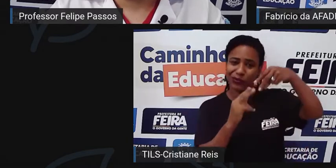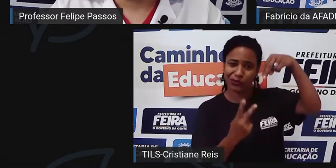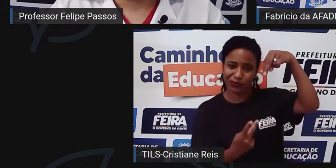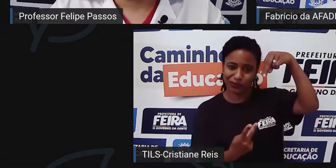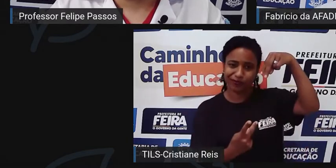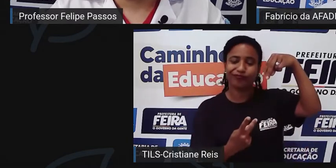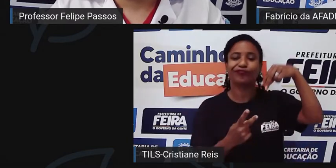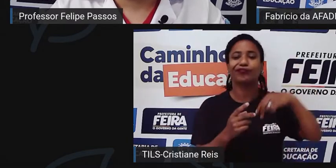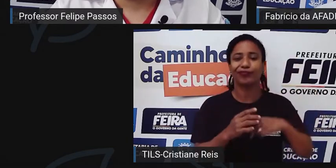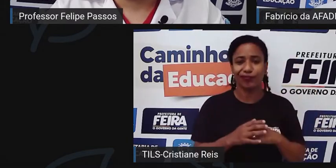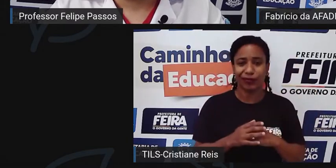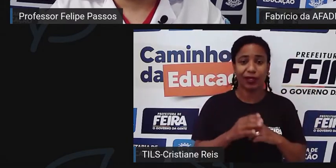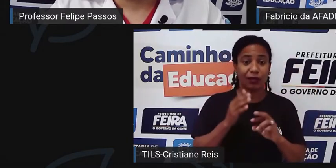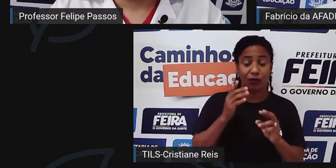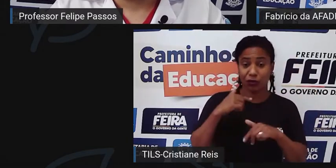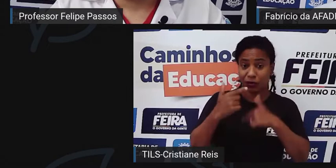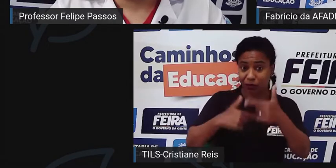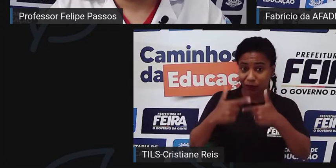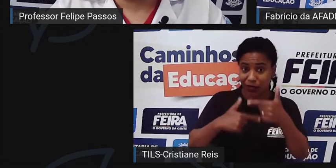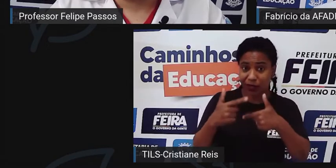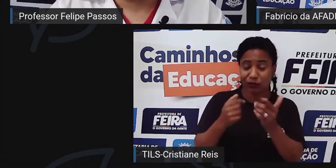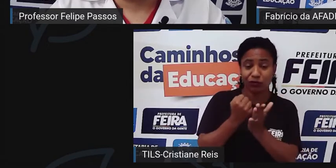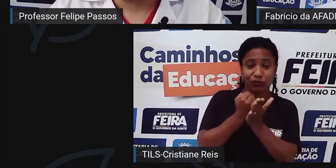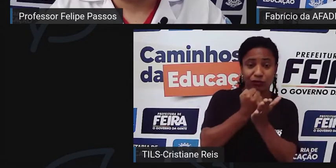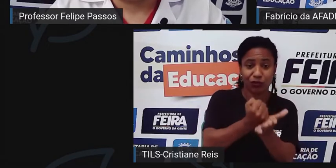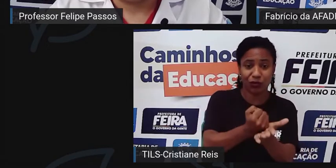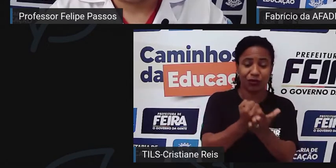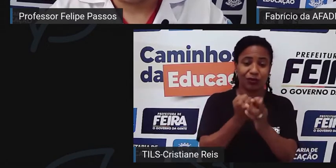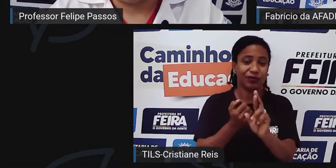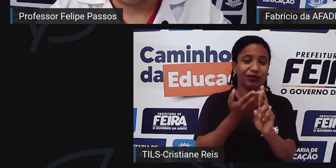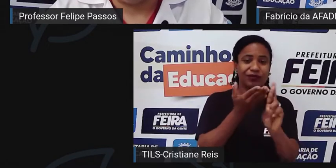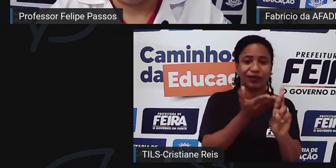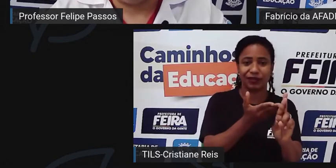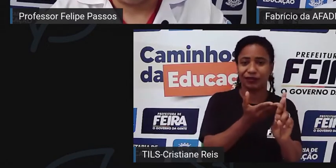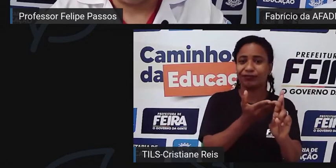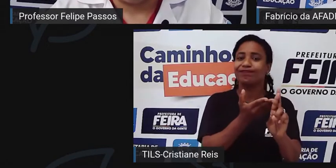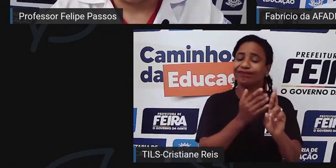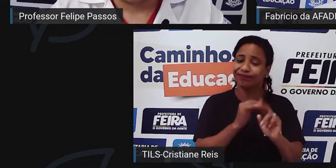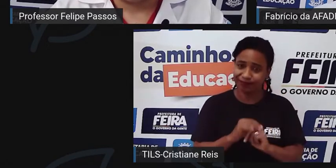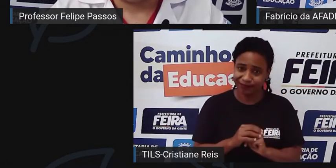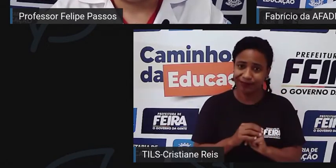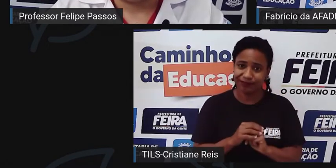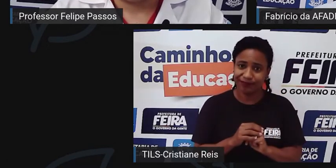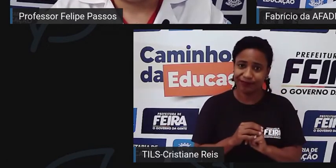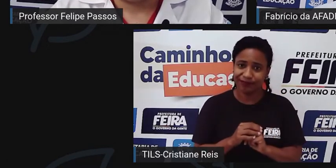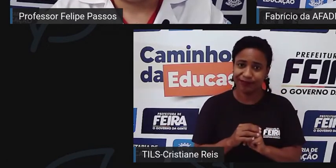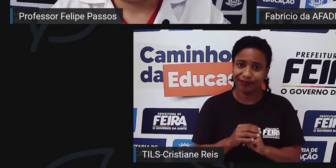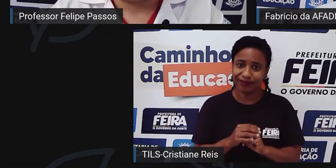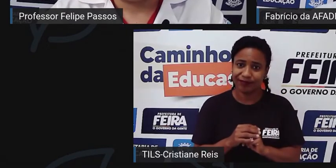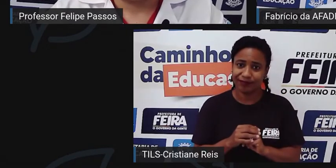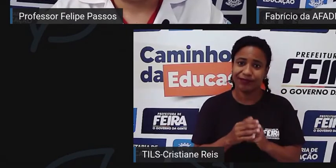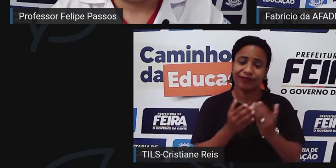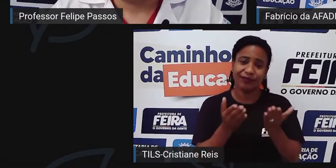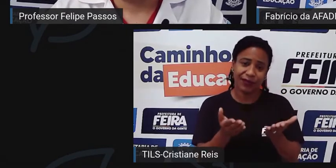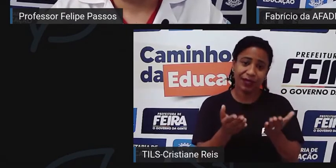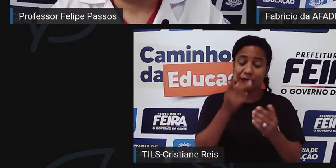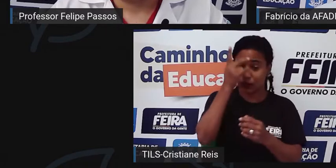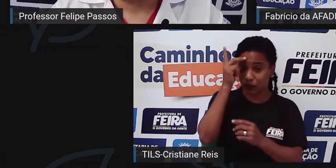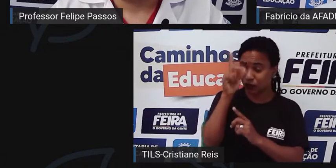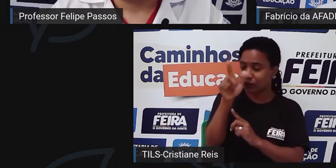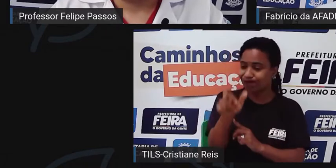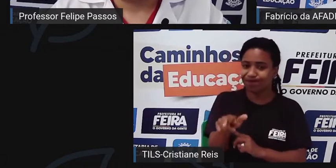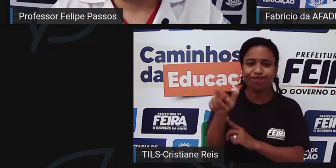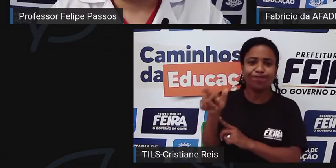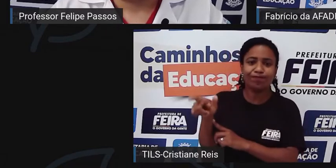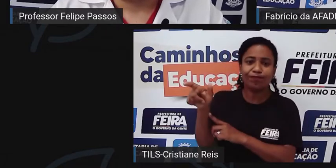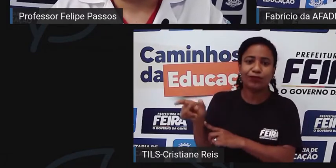referência, tanto os órgãos públicos, não perde o conhecimento dessas pessoas. Como